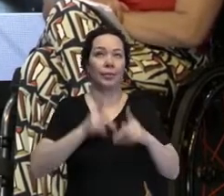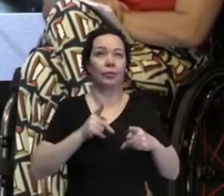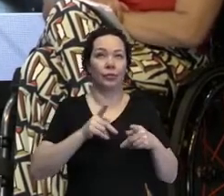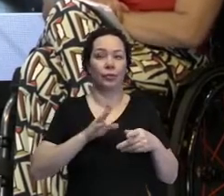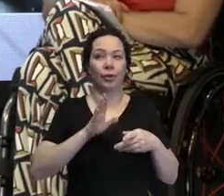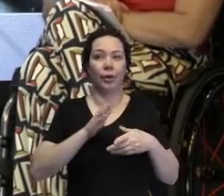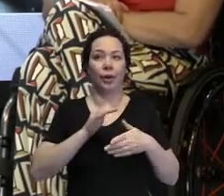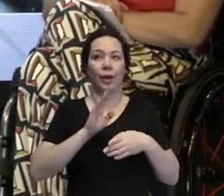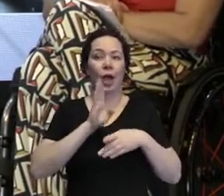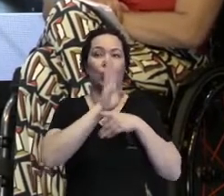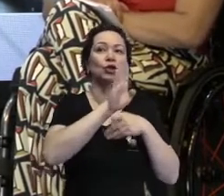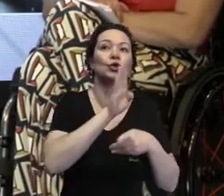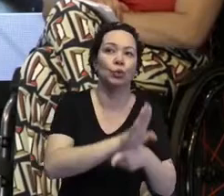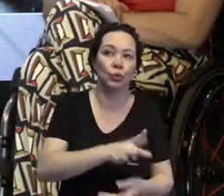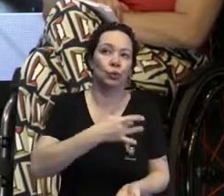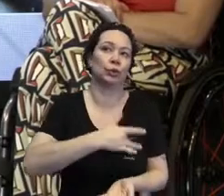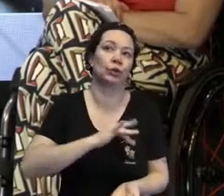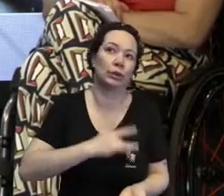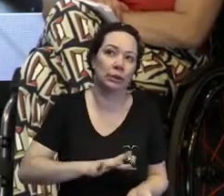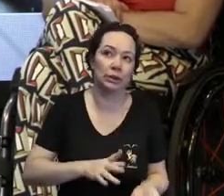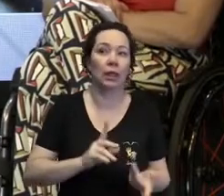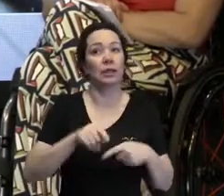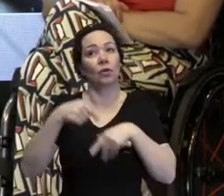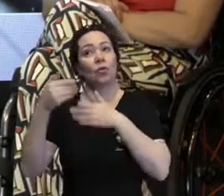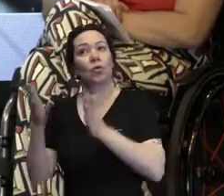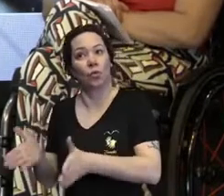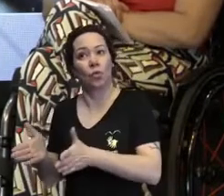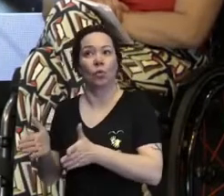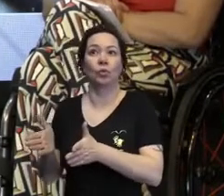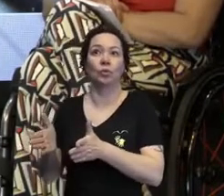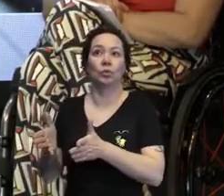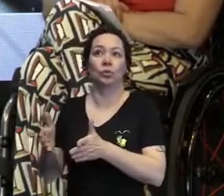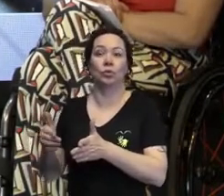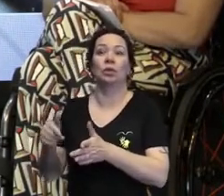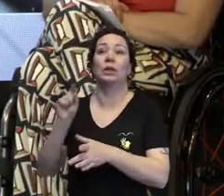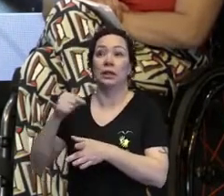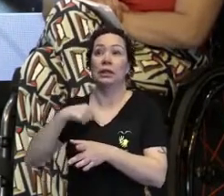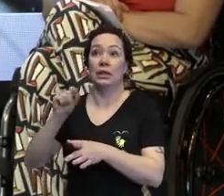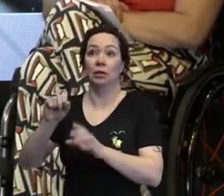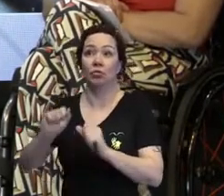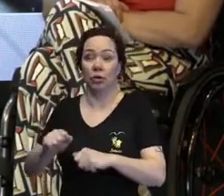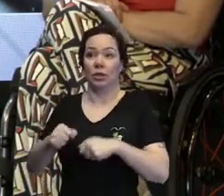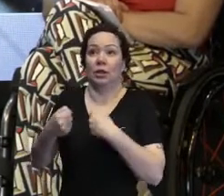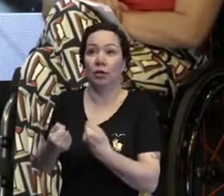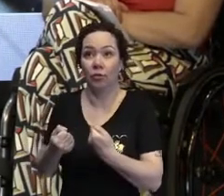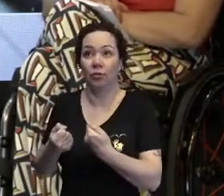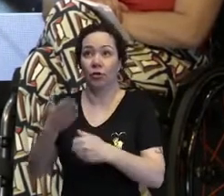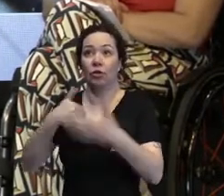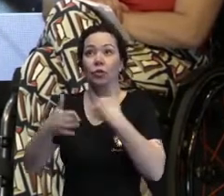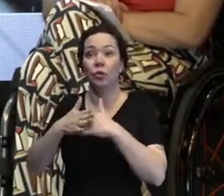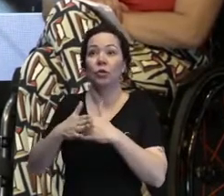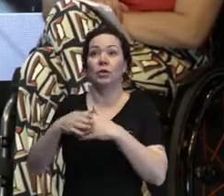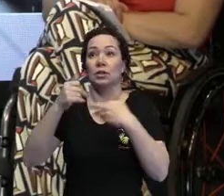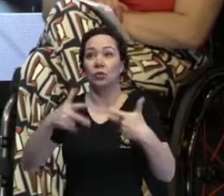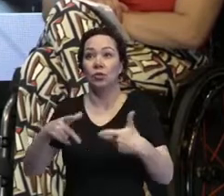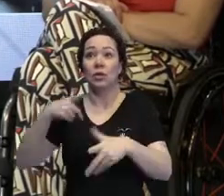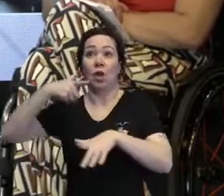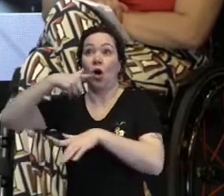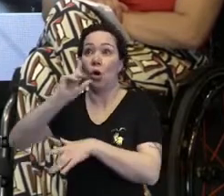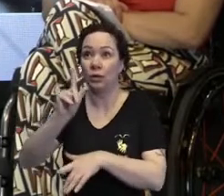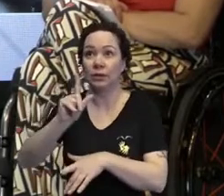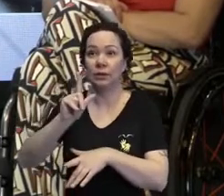pena e de vitimização, e, por outro lado, temos o cunho de que todas as nossas vitórias estão muito vinculadas à